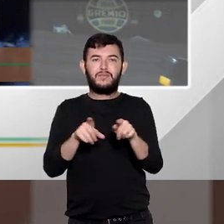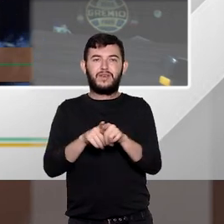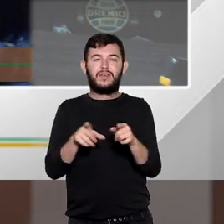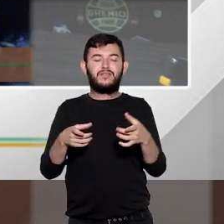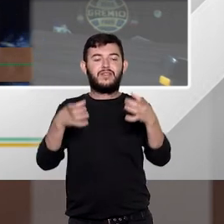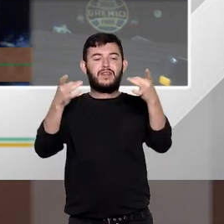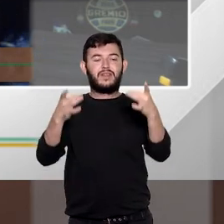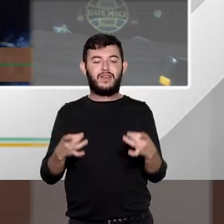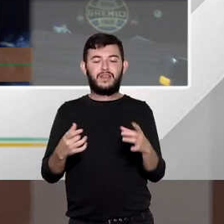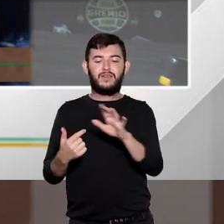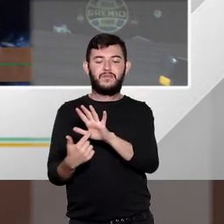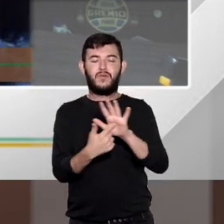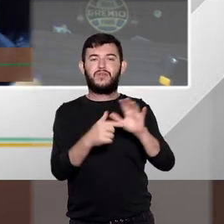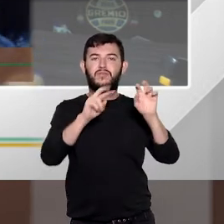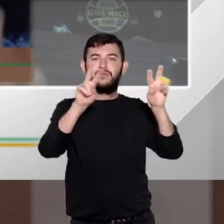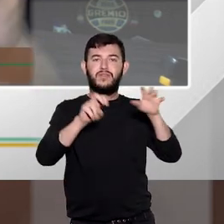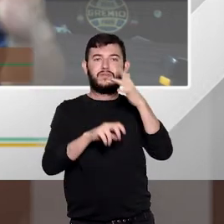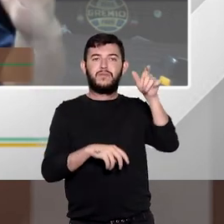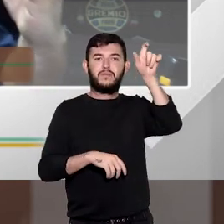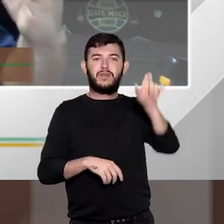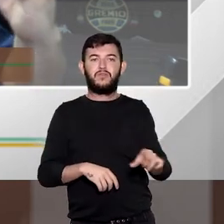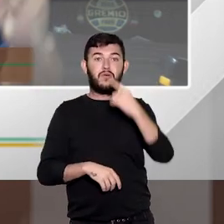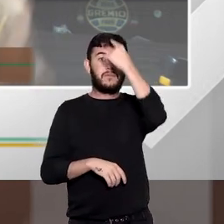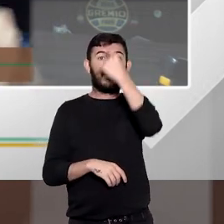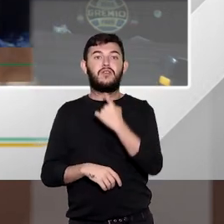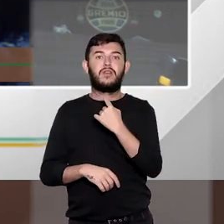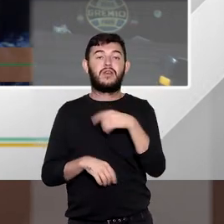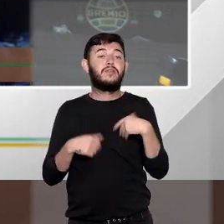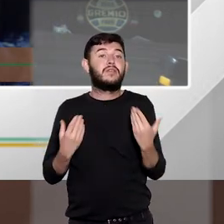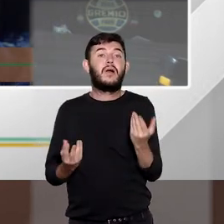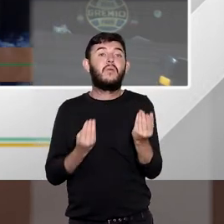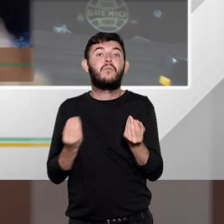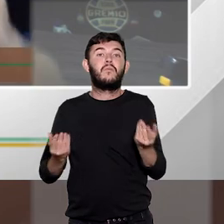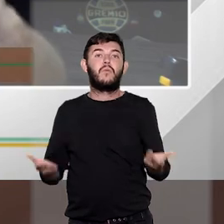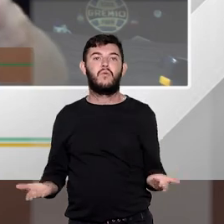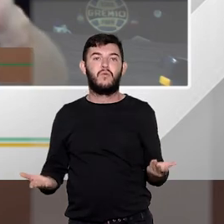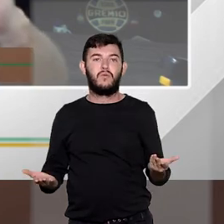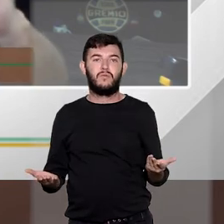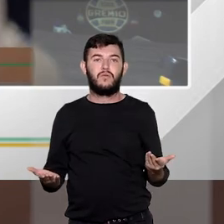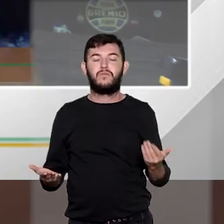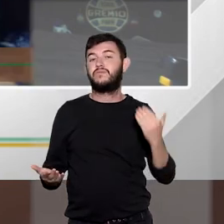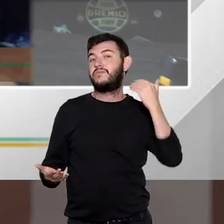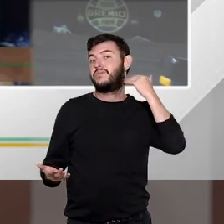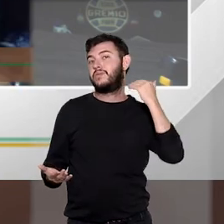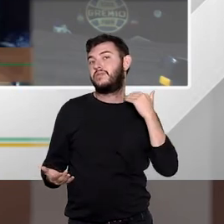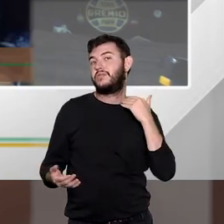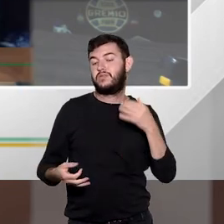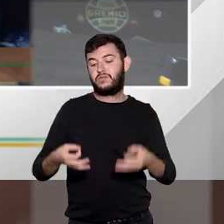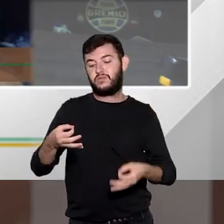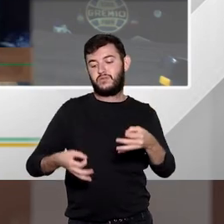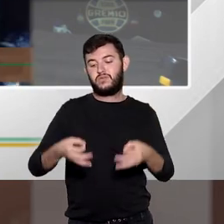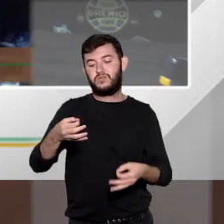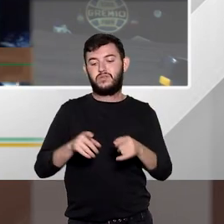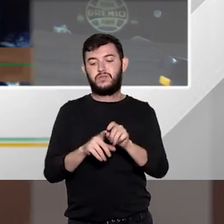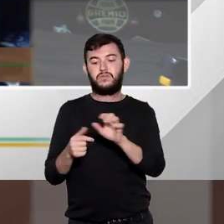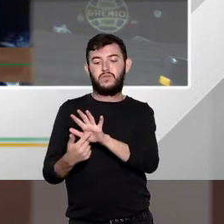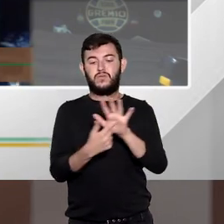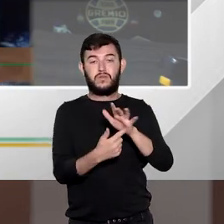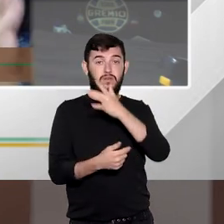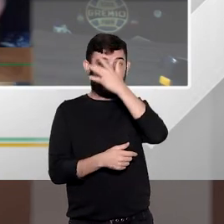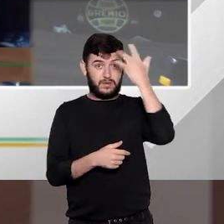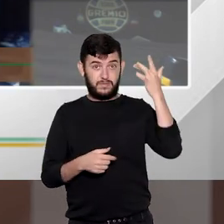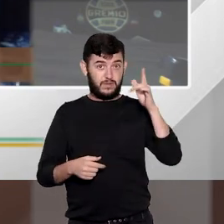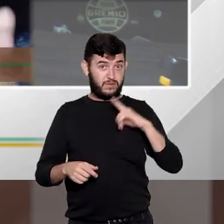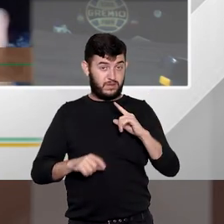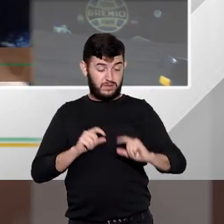personalidade do agente então de regra o que que acontece o juiz ele verificando que o sujeito ele é reincidente